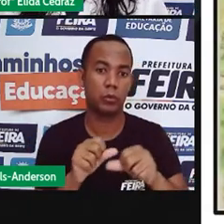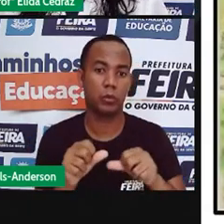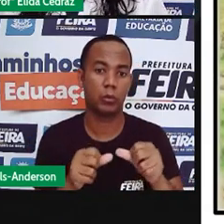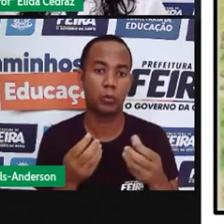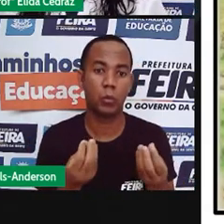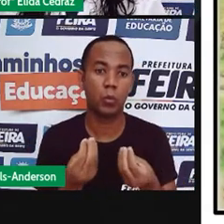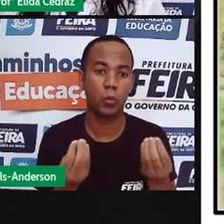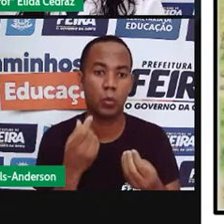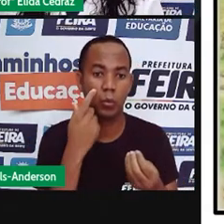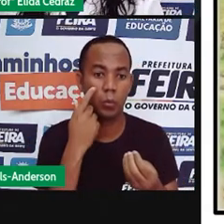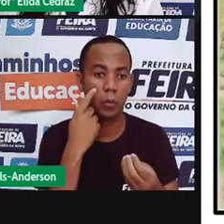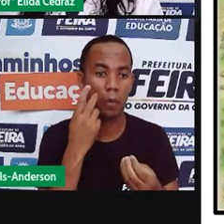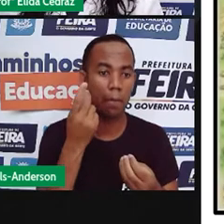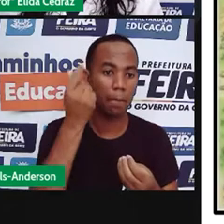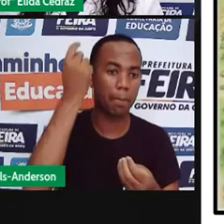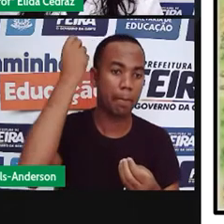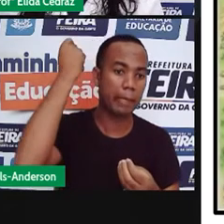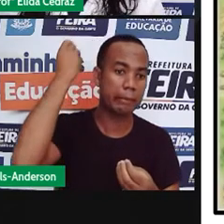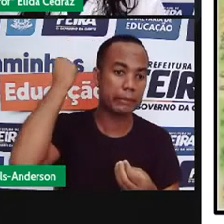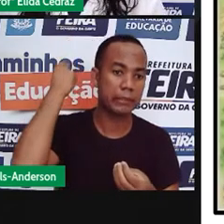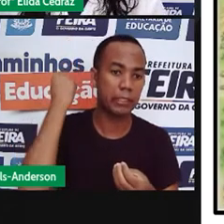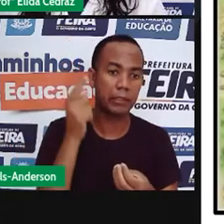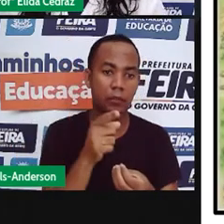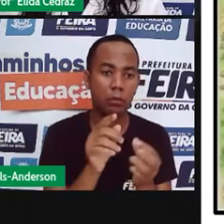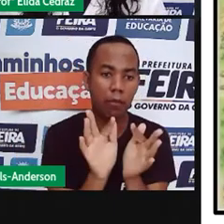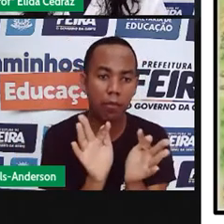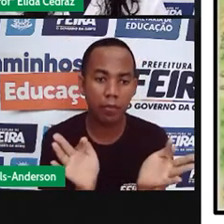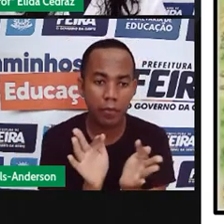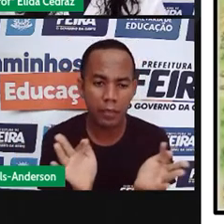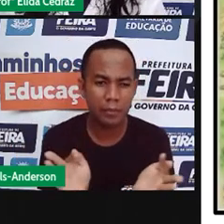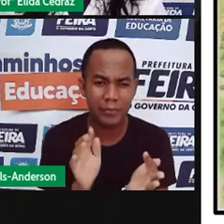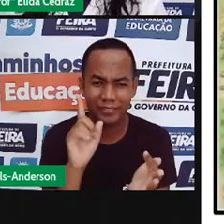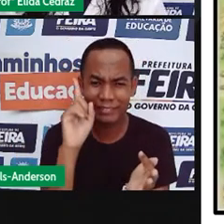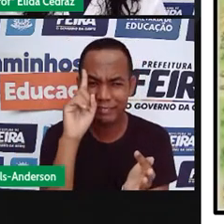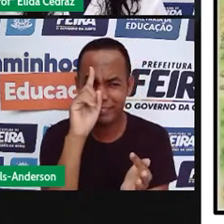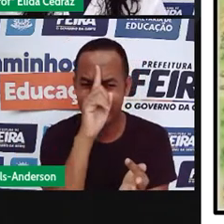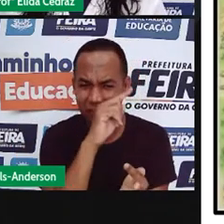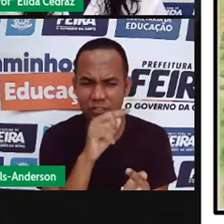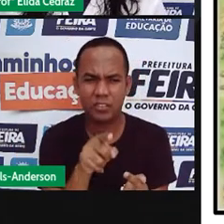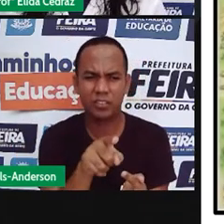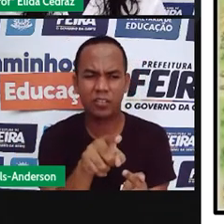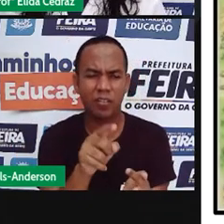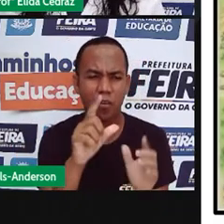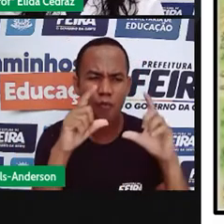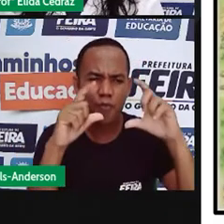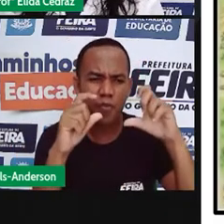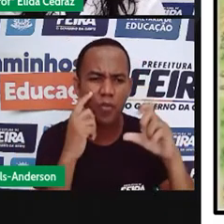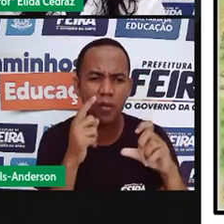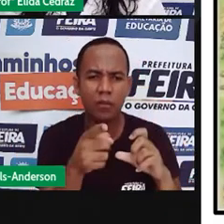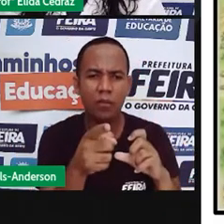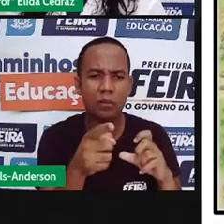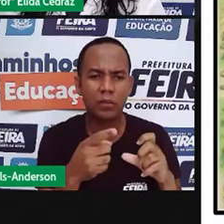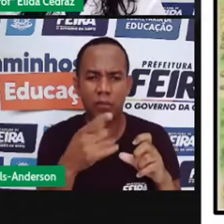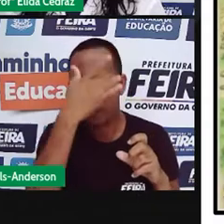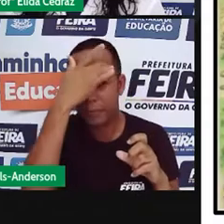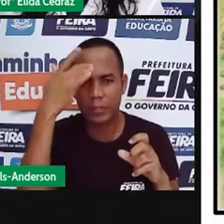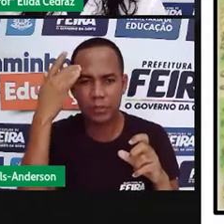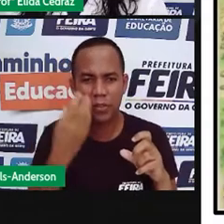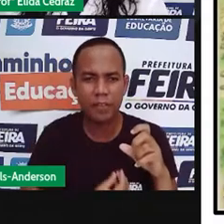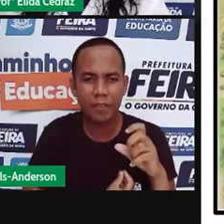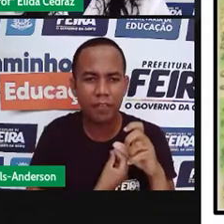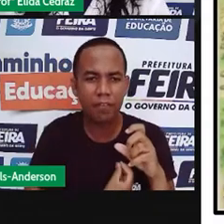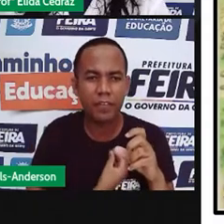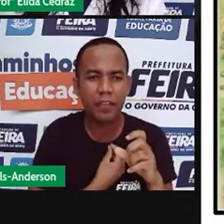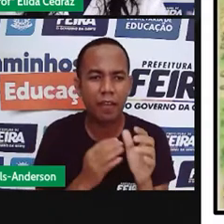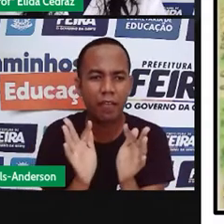No início, era tudo muito difícil. Olha a vida das pessoas que viviam nas cavernas